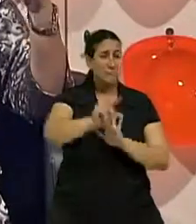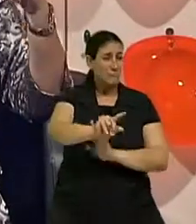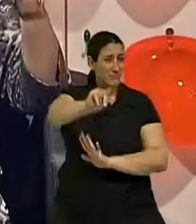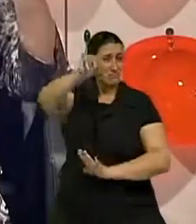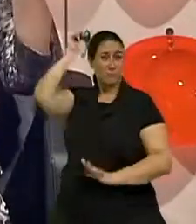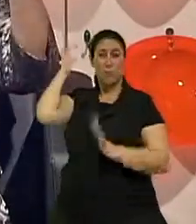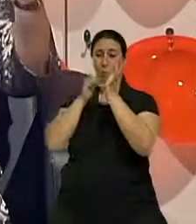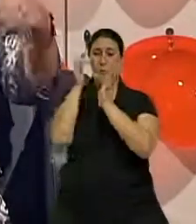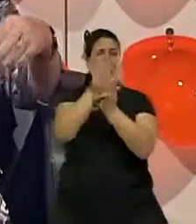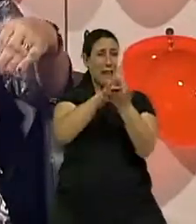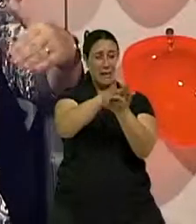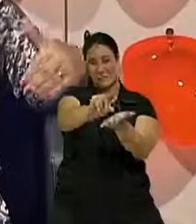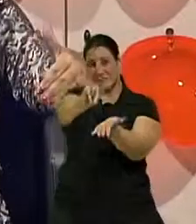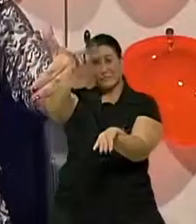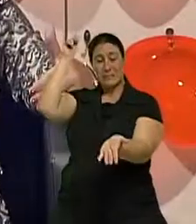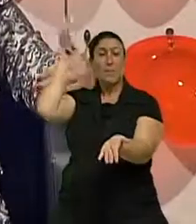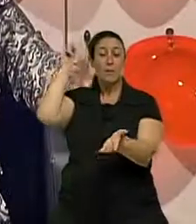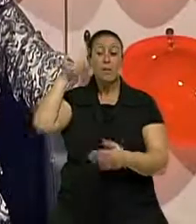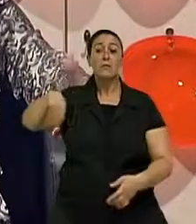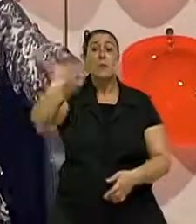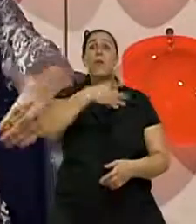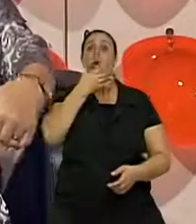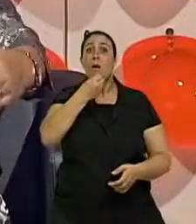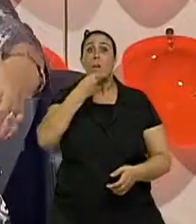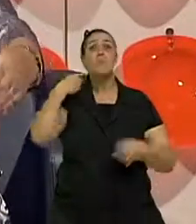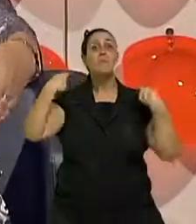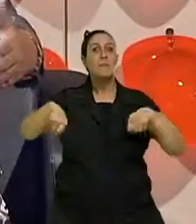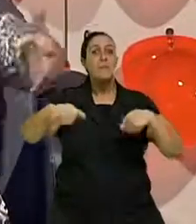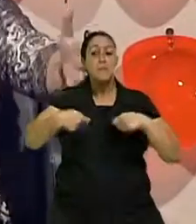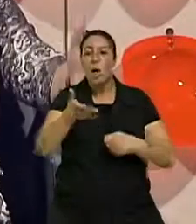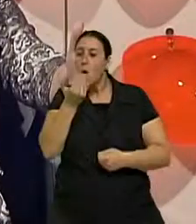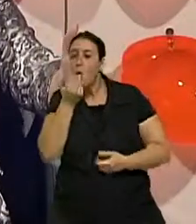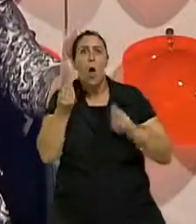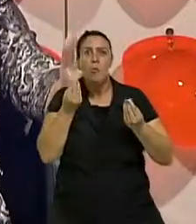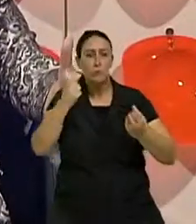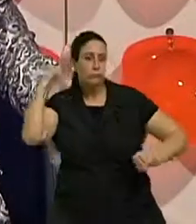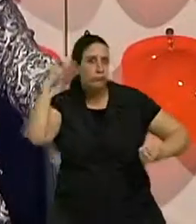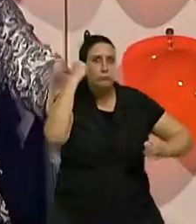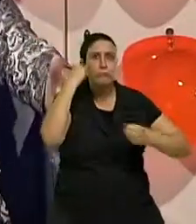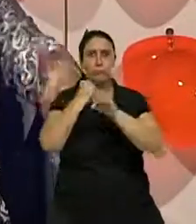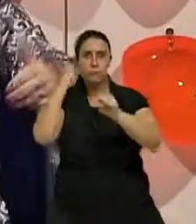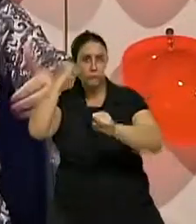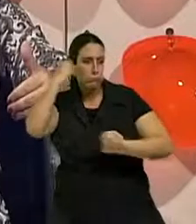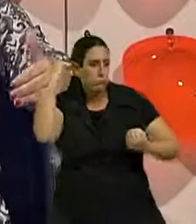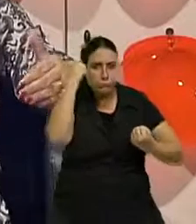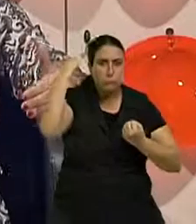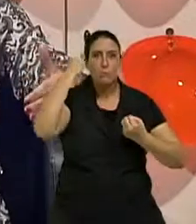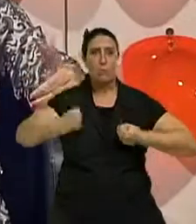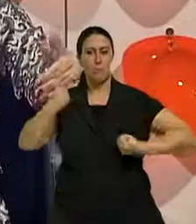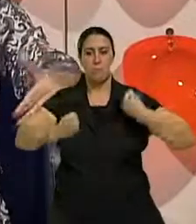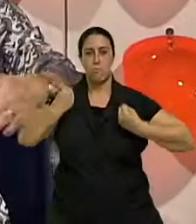o homem, para conseguir alimento, ele tinha que caçar e ele tinha que se movimentar, né? Então, hoje,